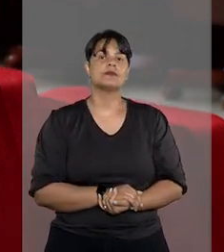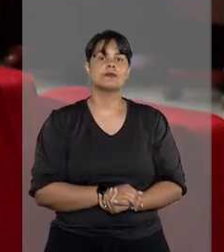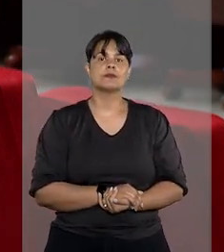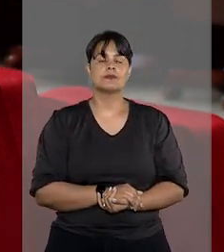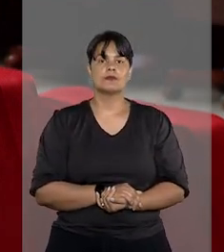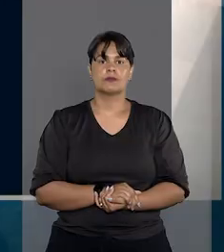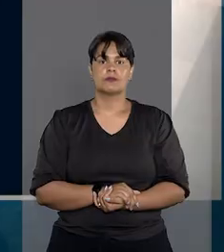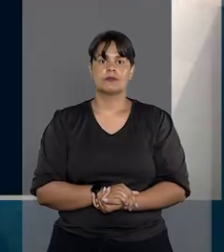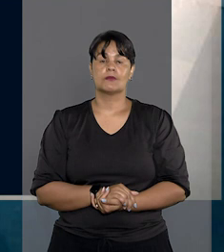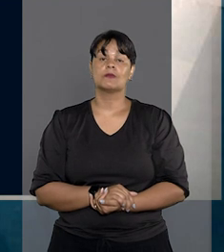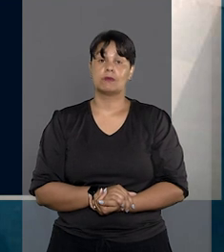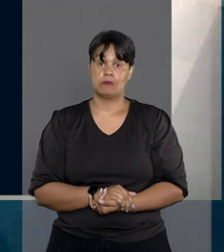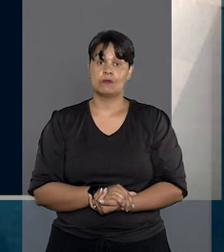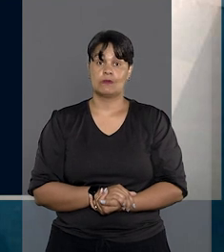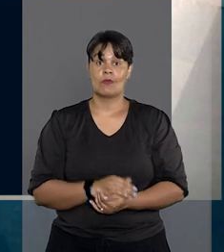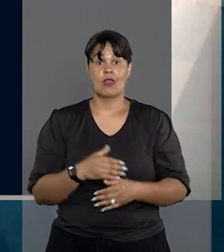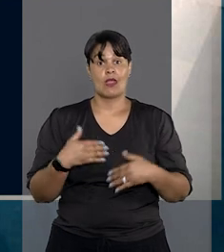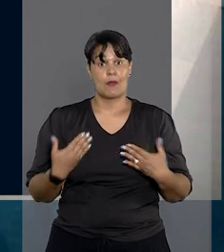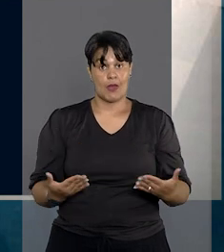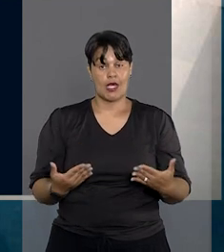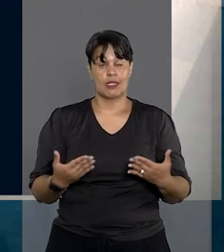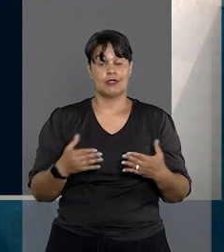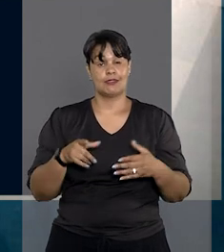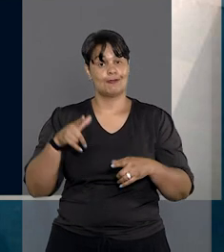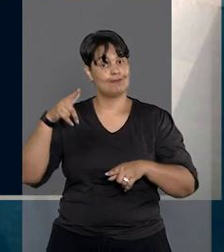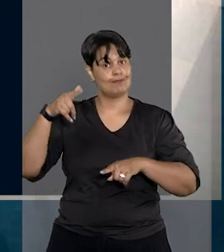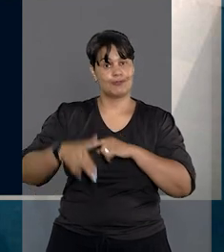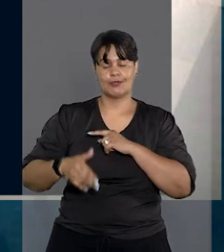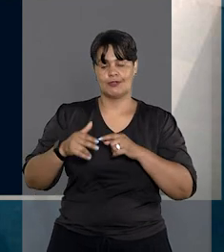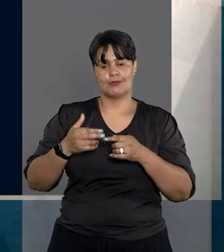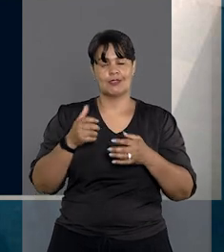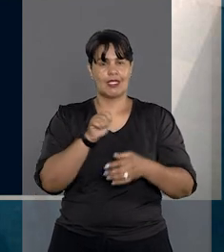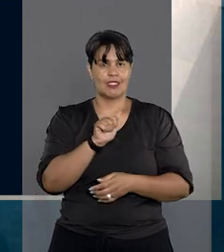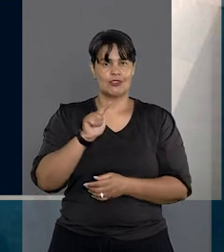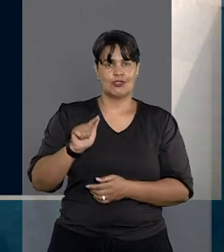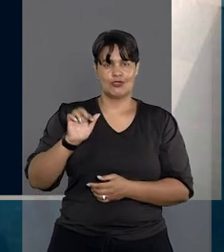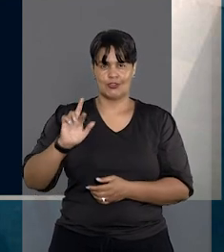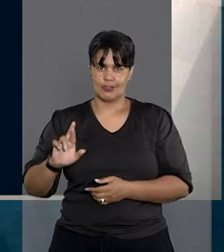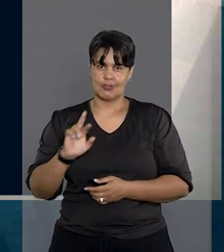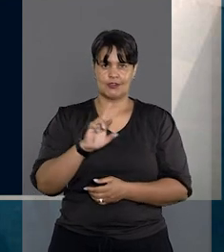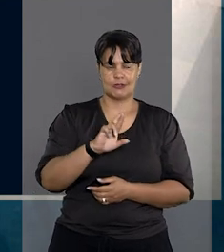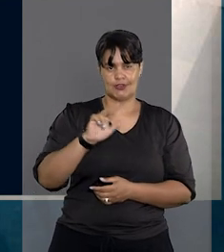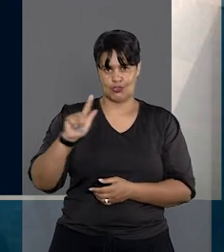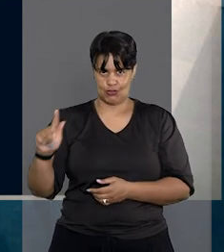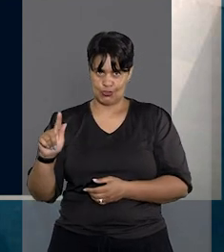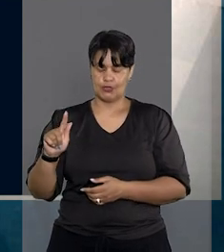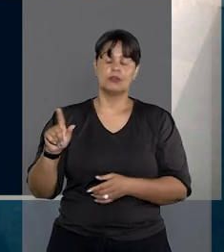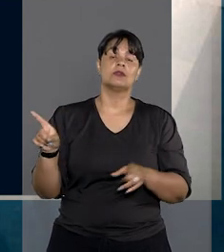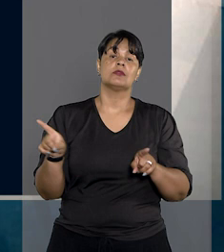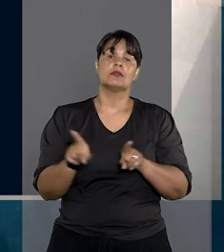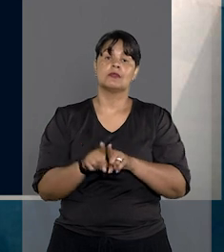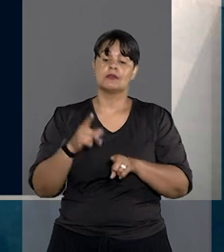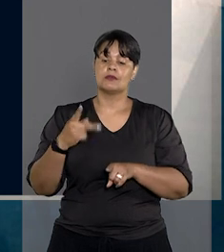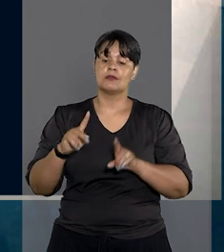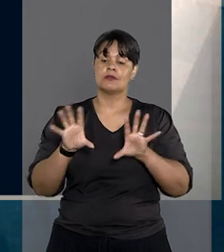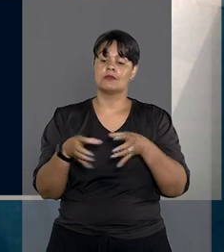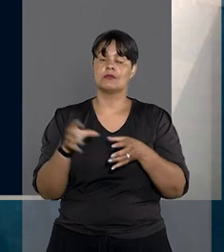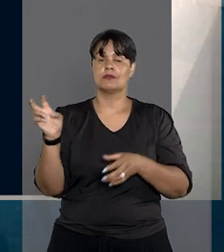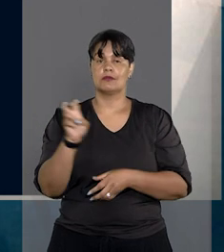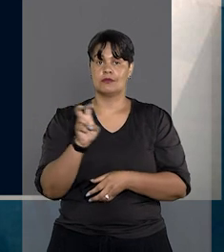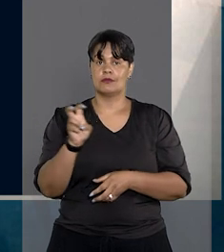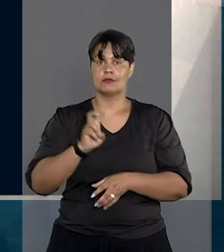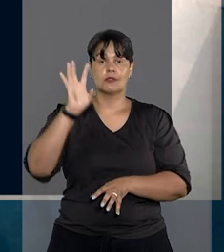pela justiça. Ao negar provimento aos agravos regimentais contra a libertação de Monique Medeiros, a quinta turma do STJ